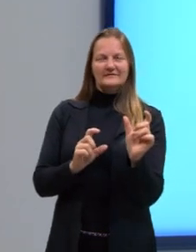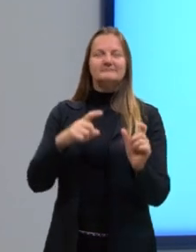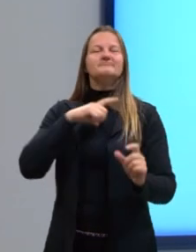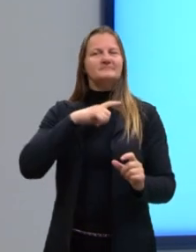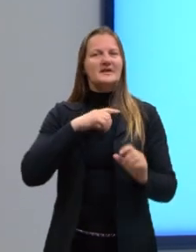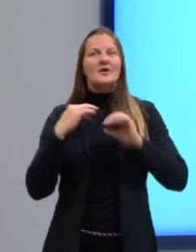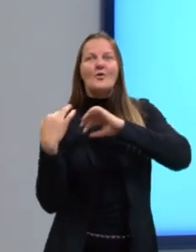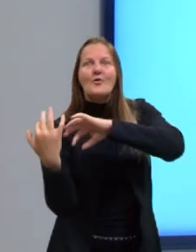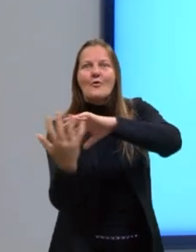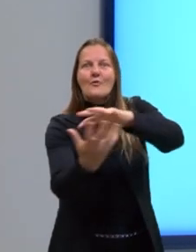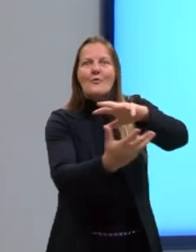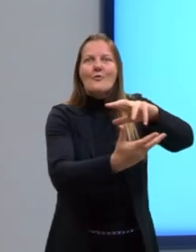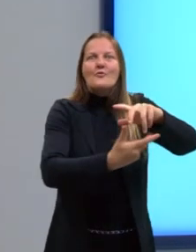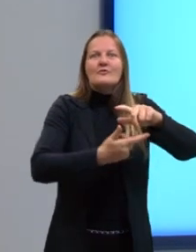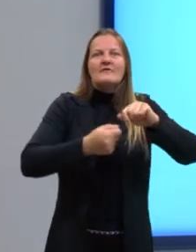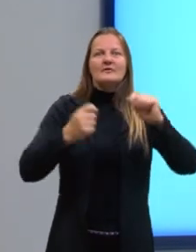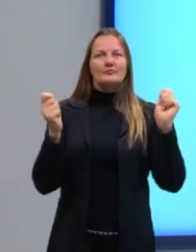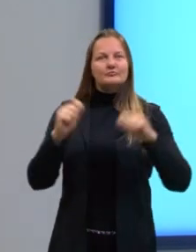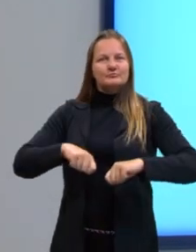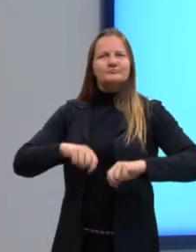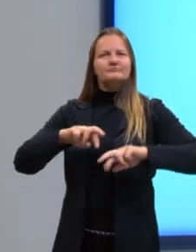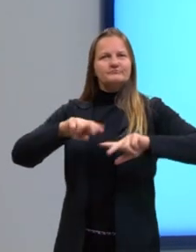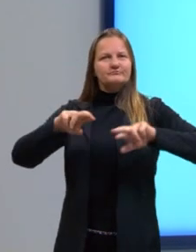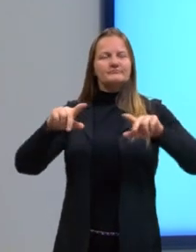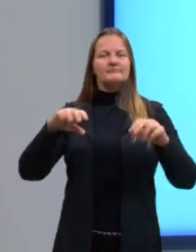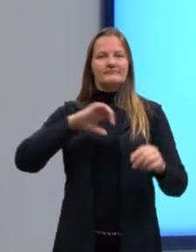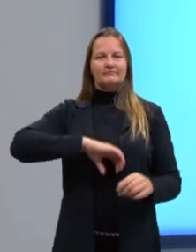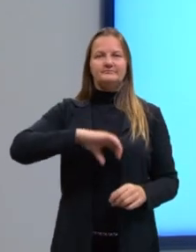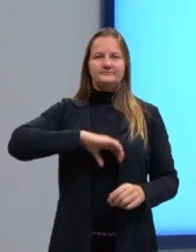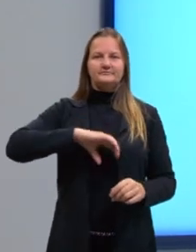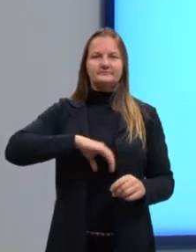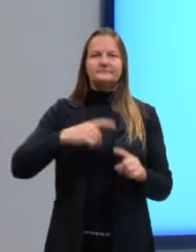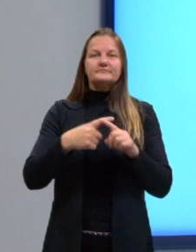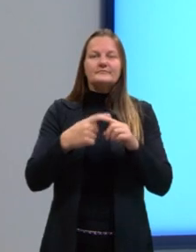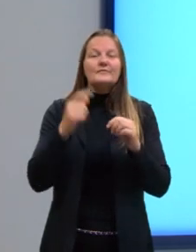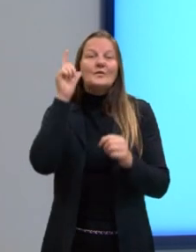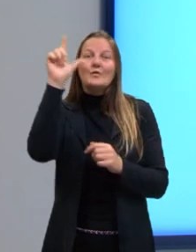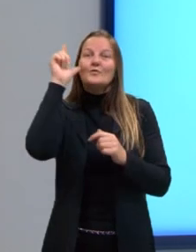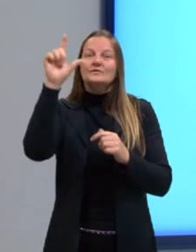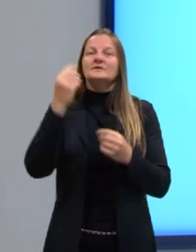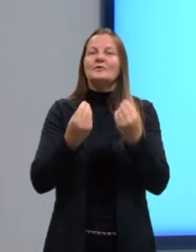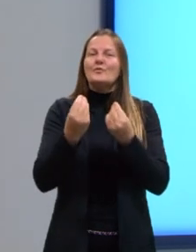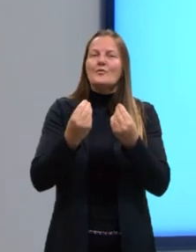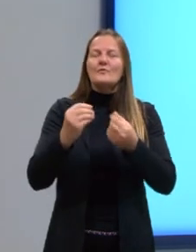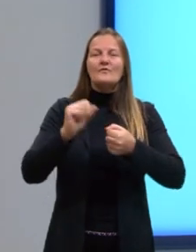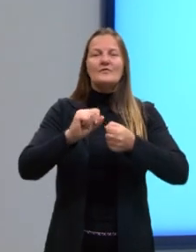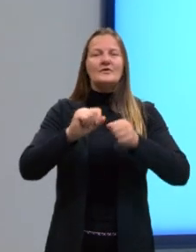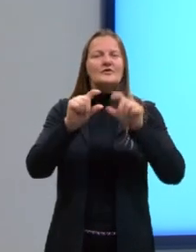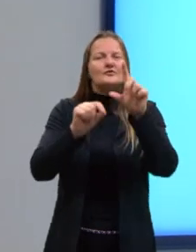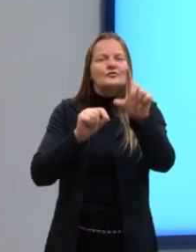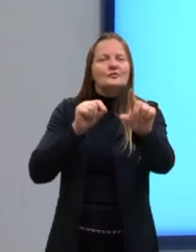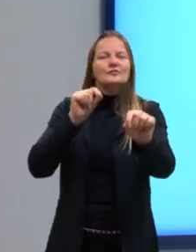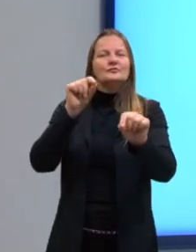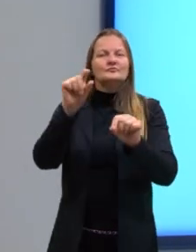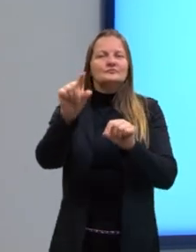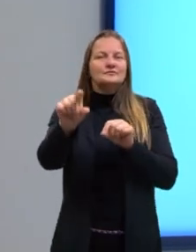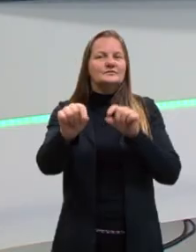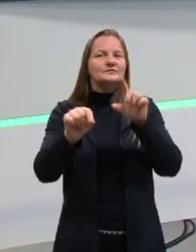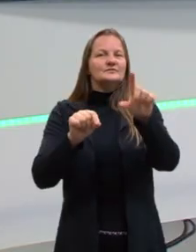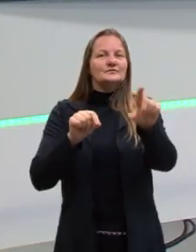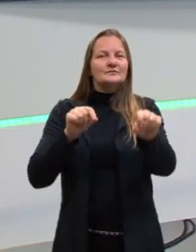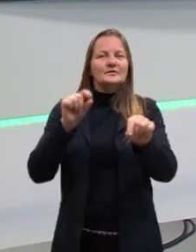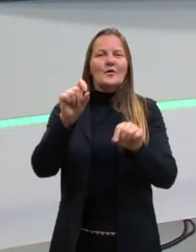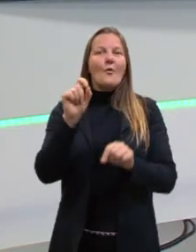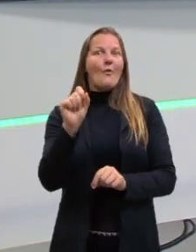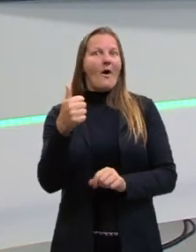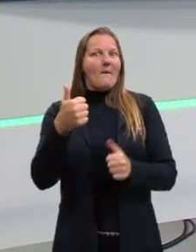universo vasto de possibilidades na língua portuguesa para conseguir escolher, selecionar